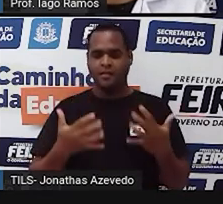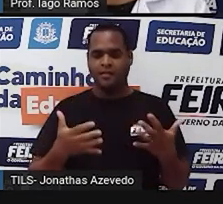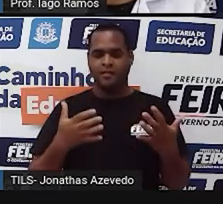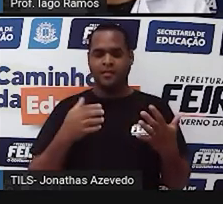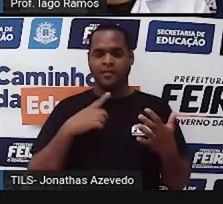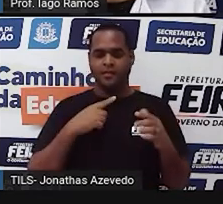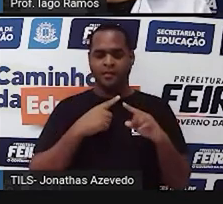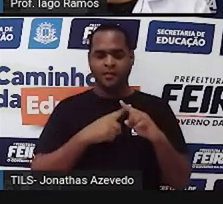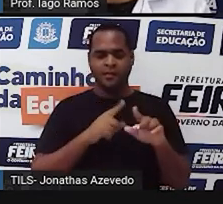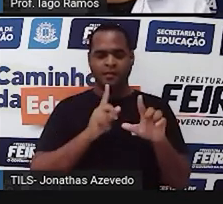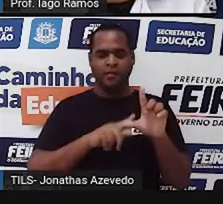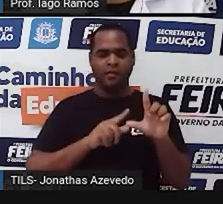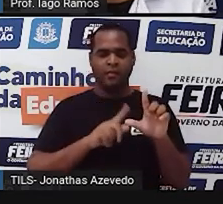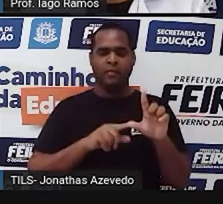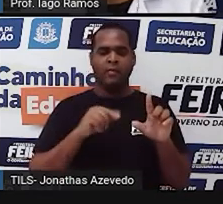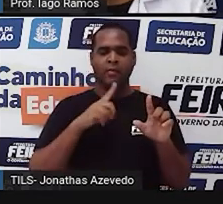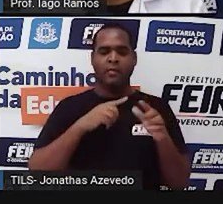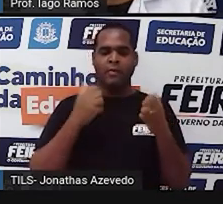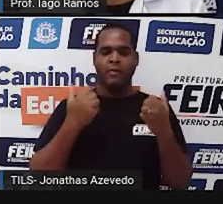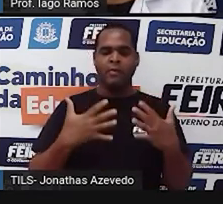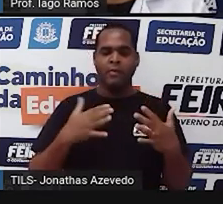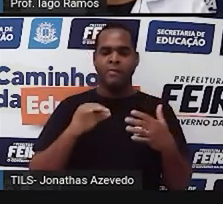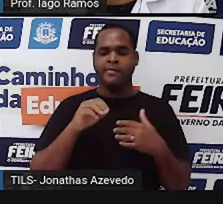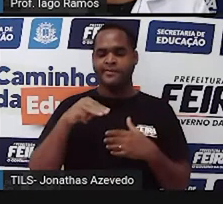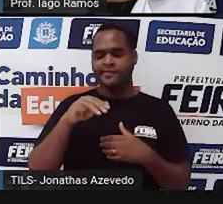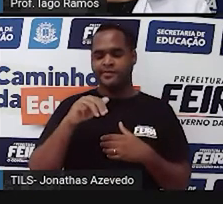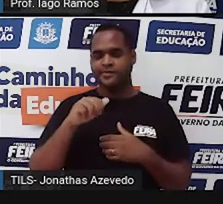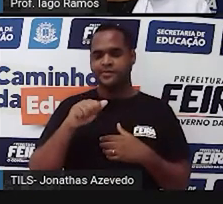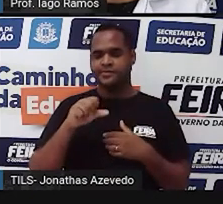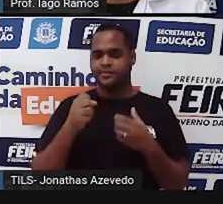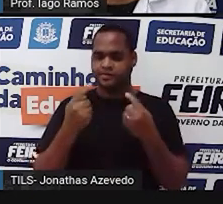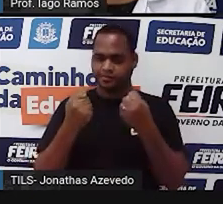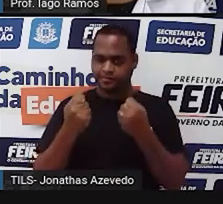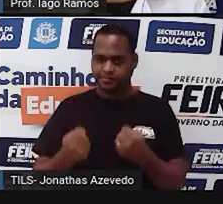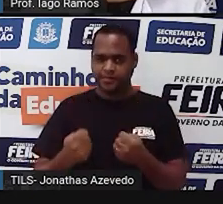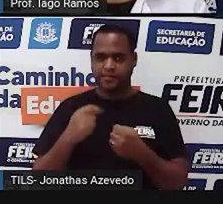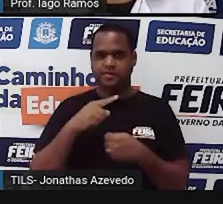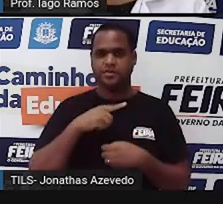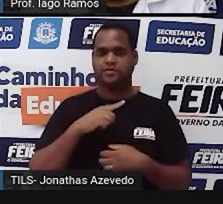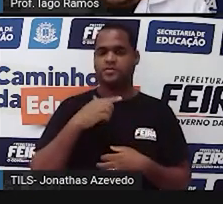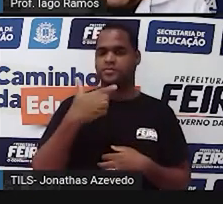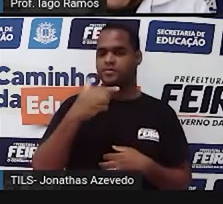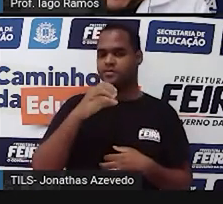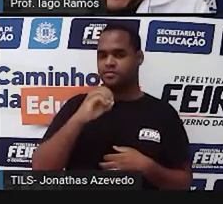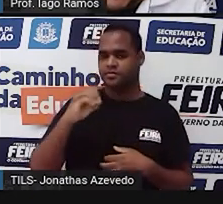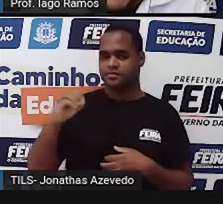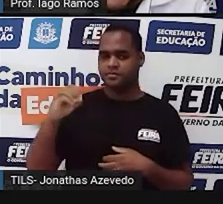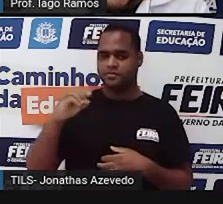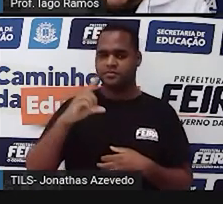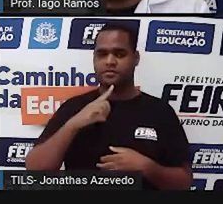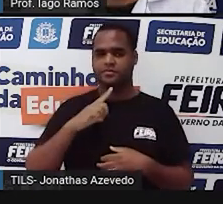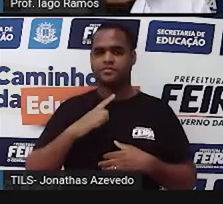pela letra x, vai ter a massa de 200 gramas.